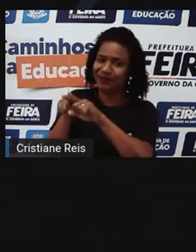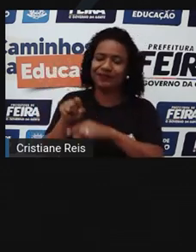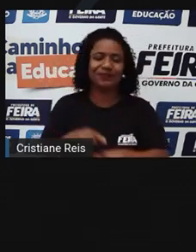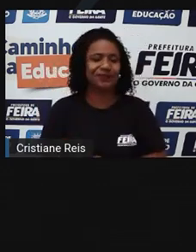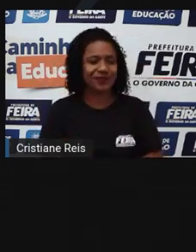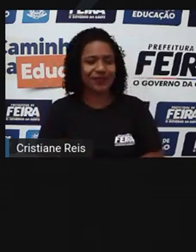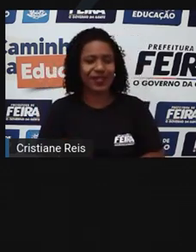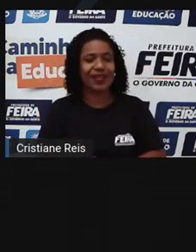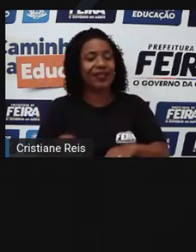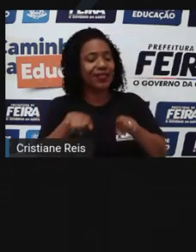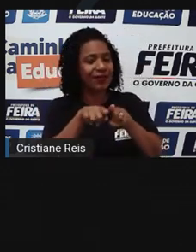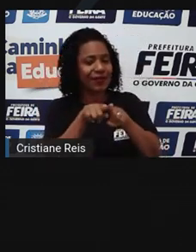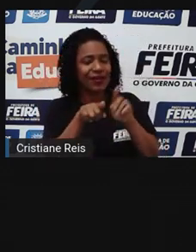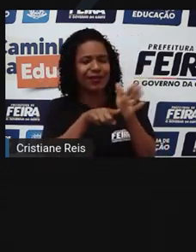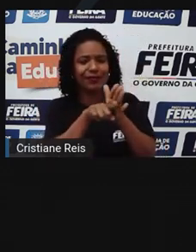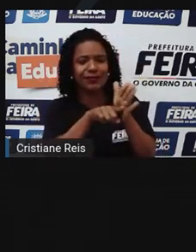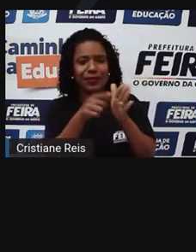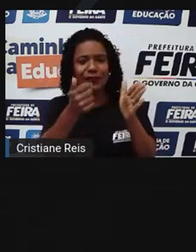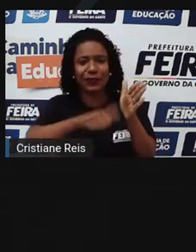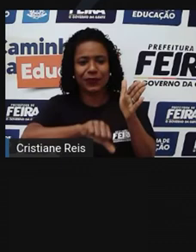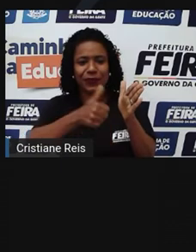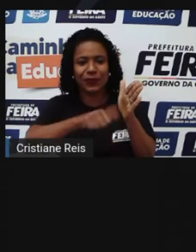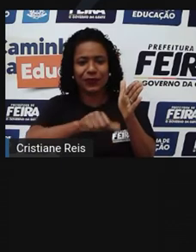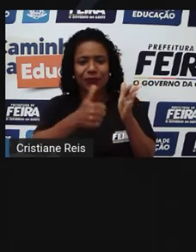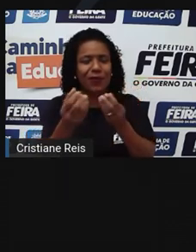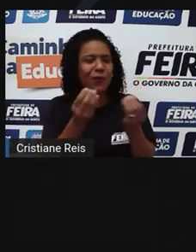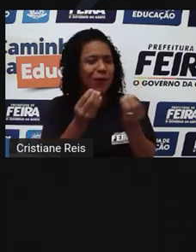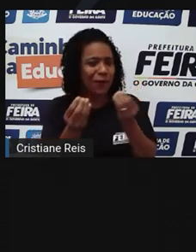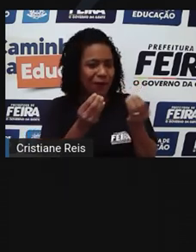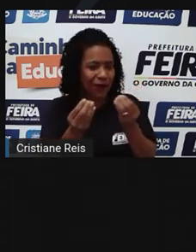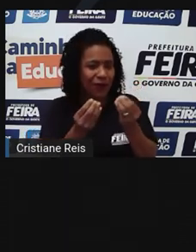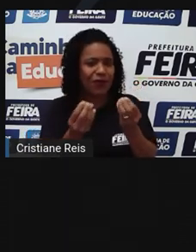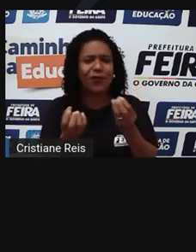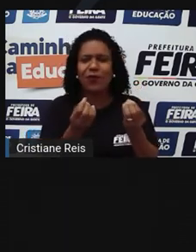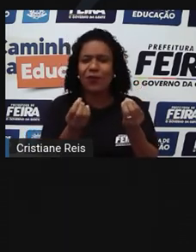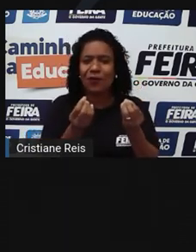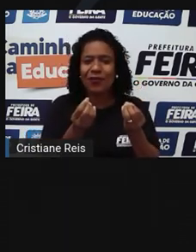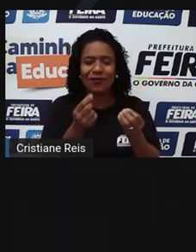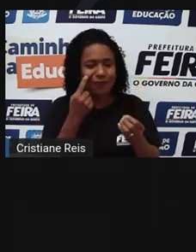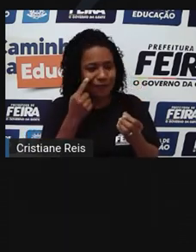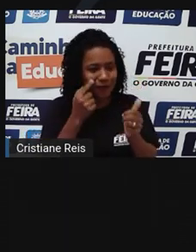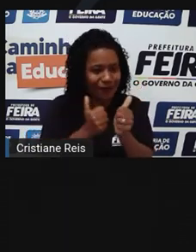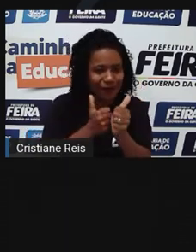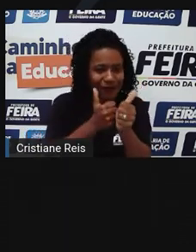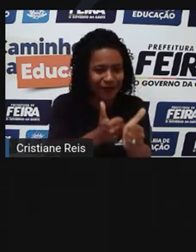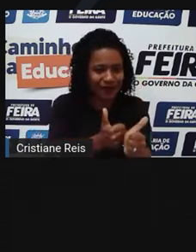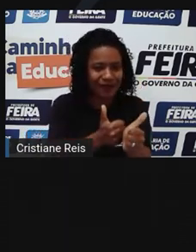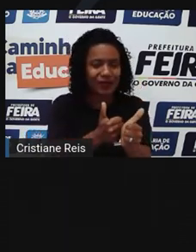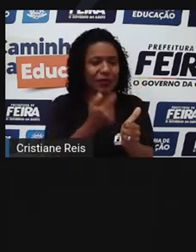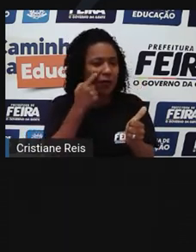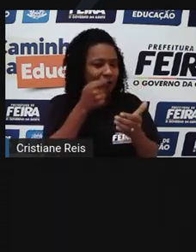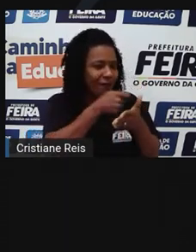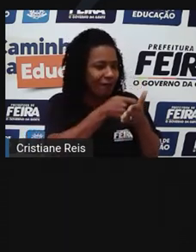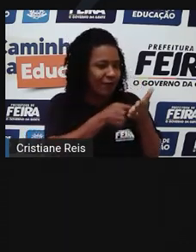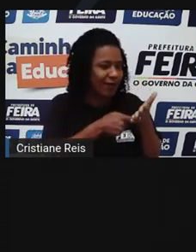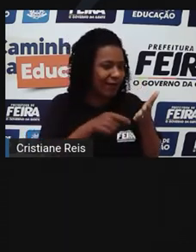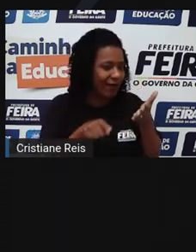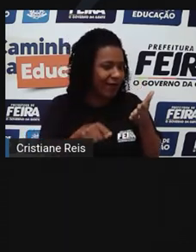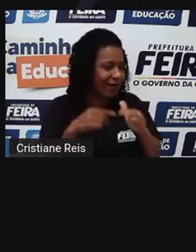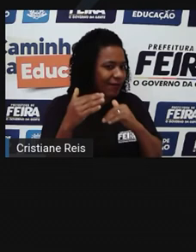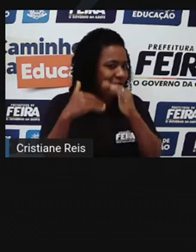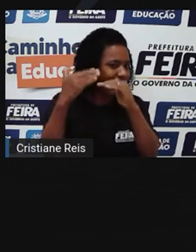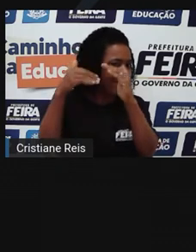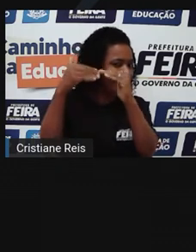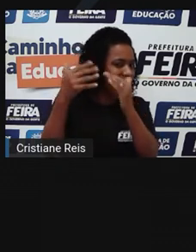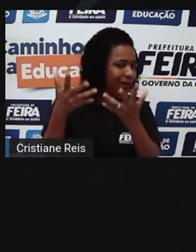avaliação de aprendizagem na educação infantil destina-se ao acompanhamento e ao registro do desenvolvimento da